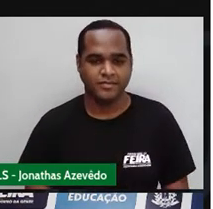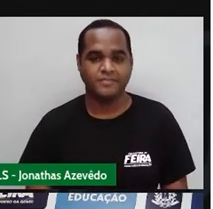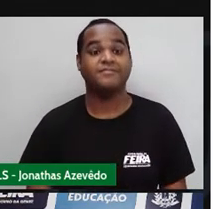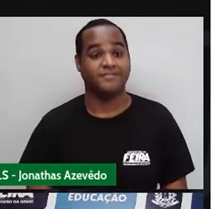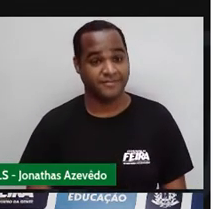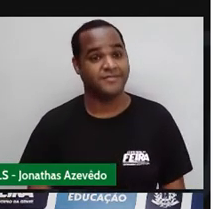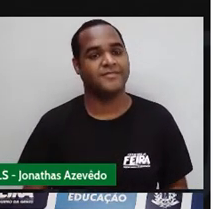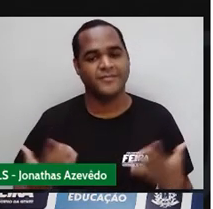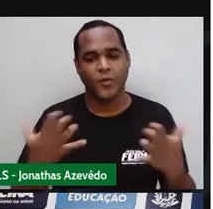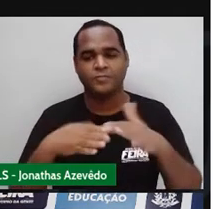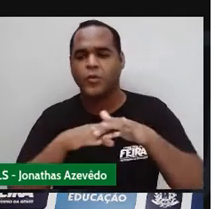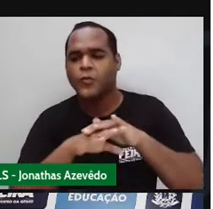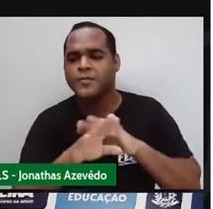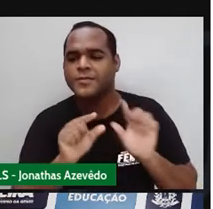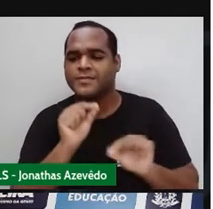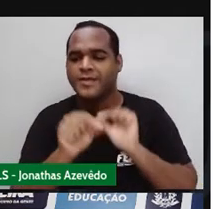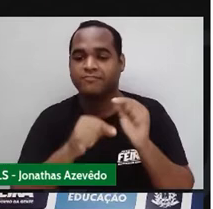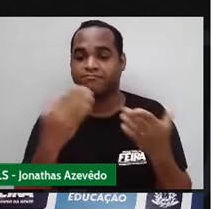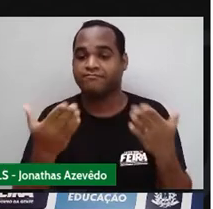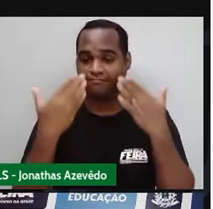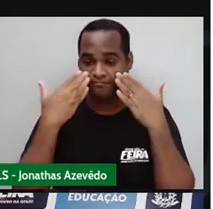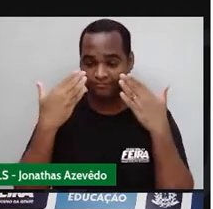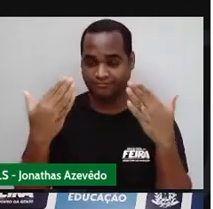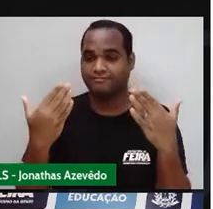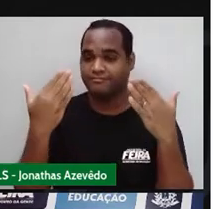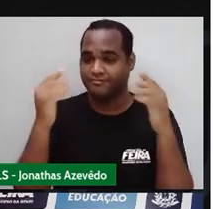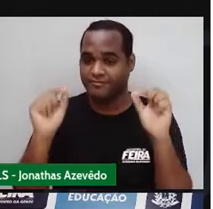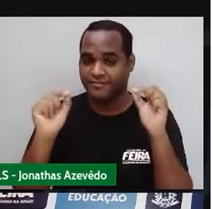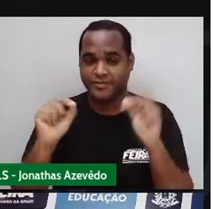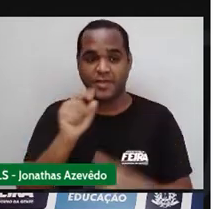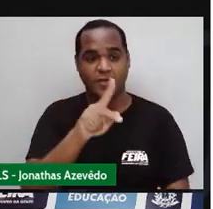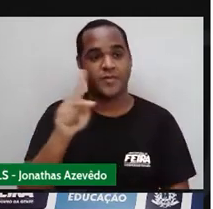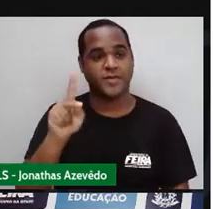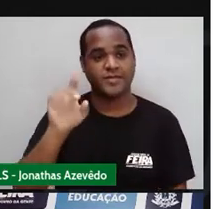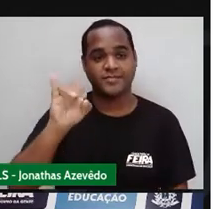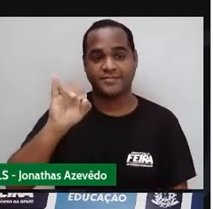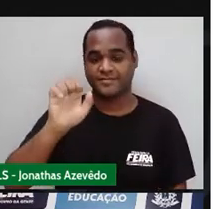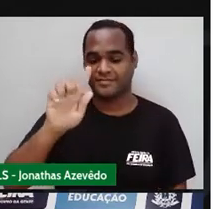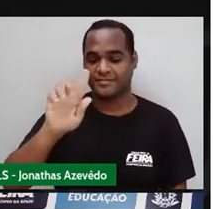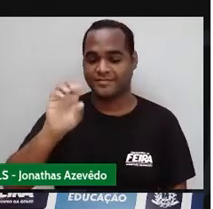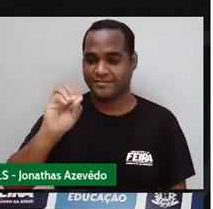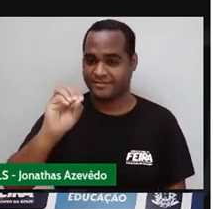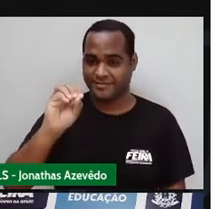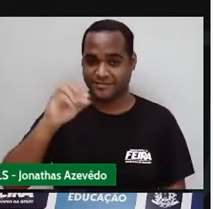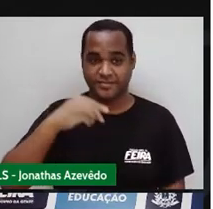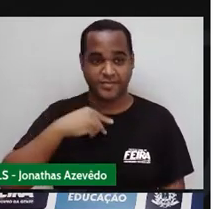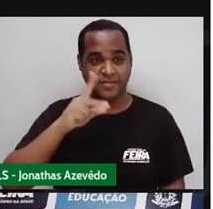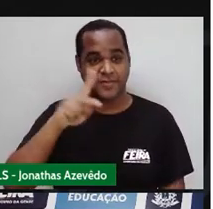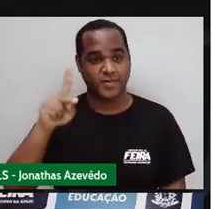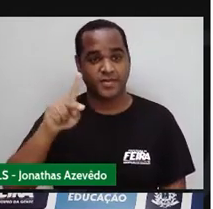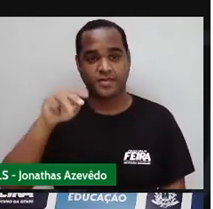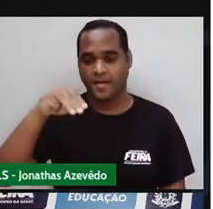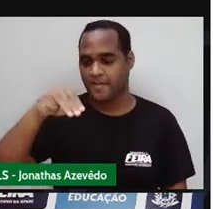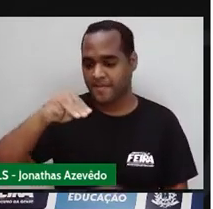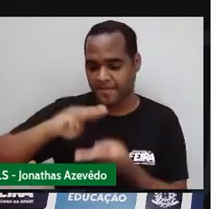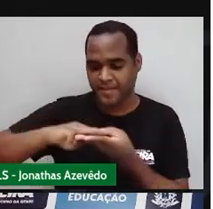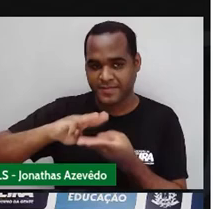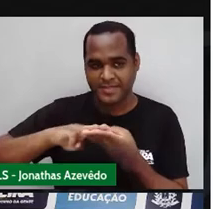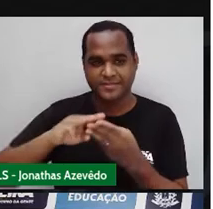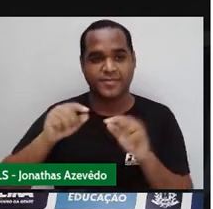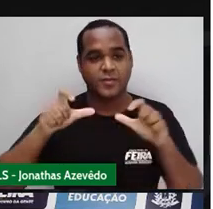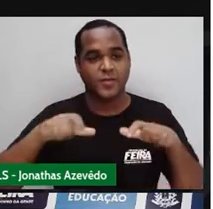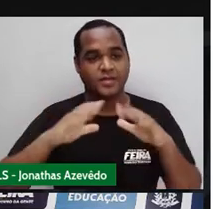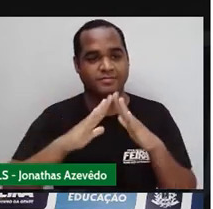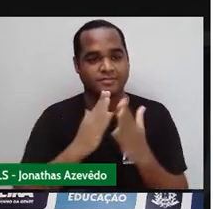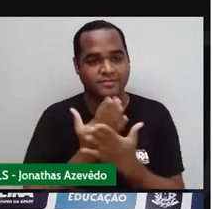é de costume a gente fazer a nossa apresentação, né? Eu sou o professor Iago Ramos. Sou professor de matemática. Venho lá da